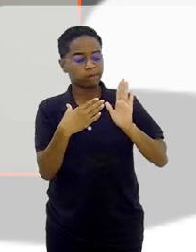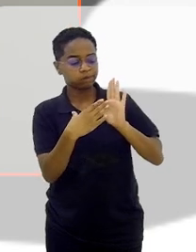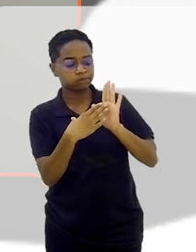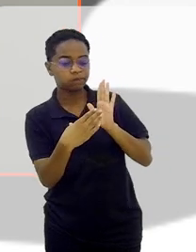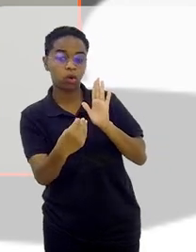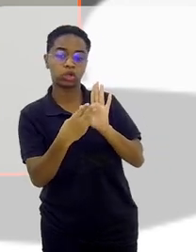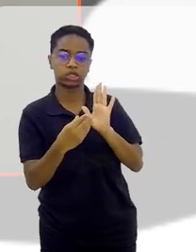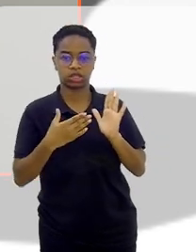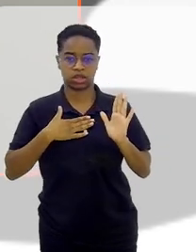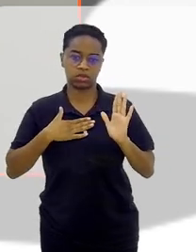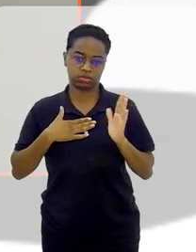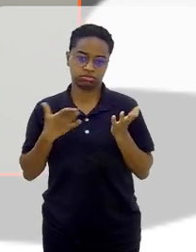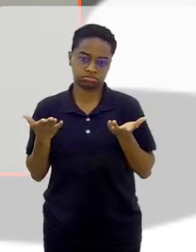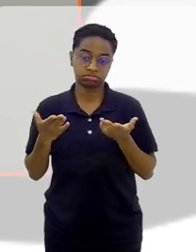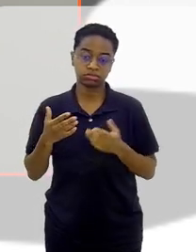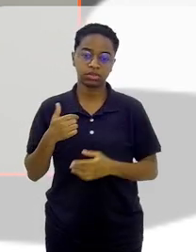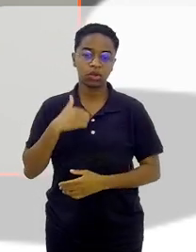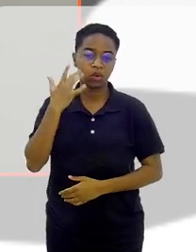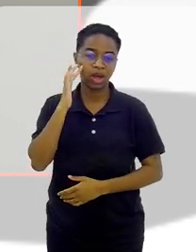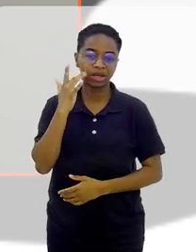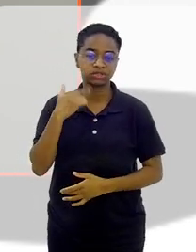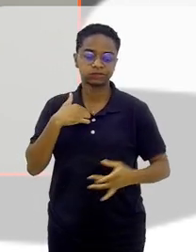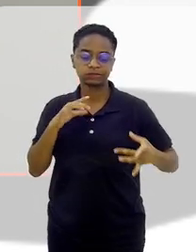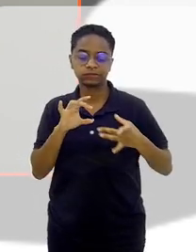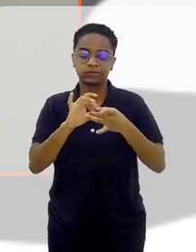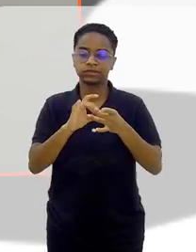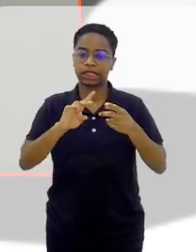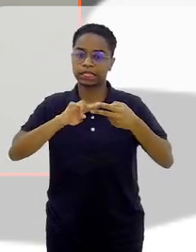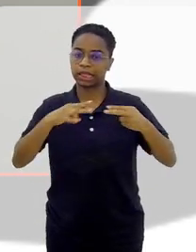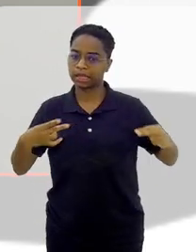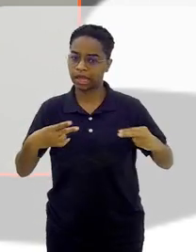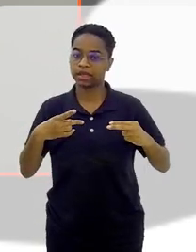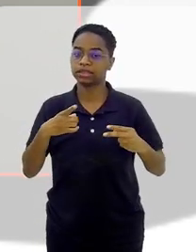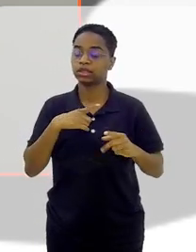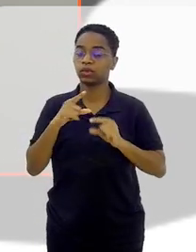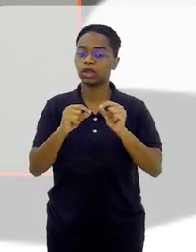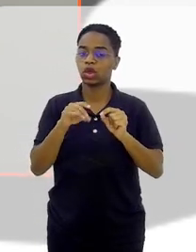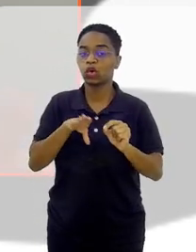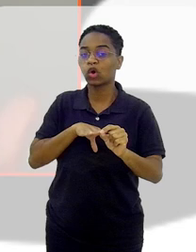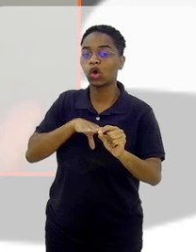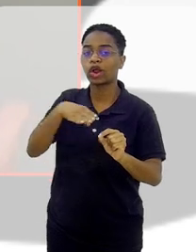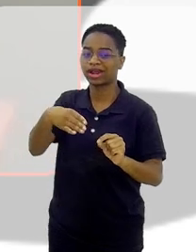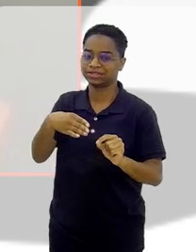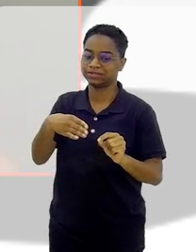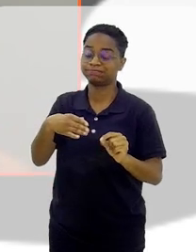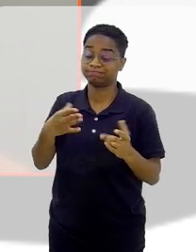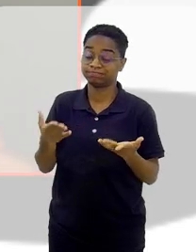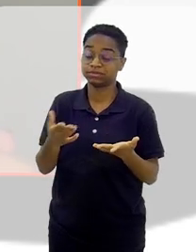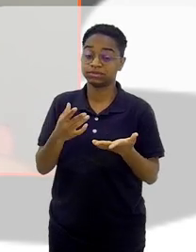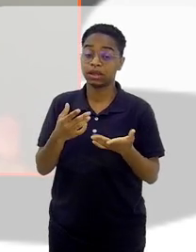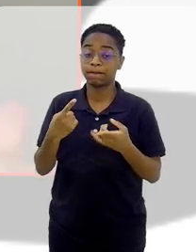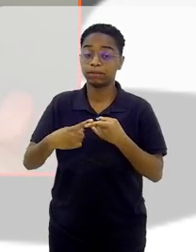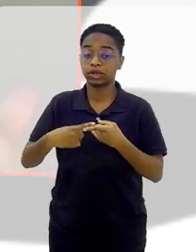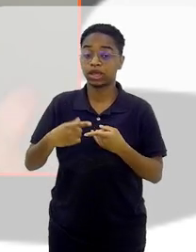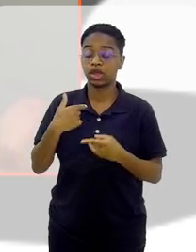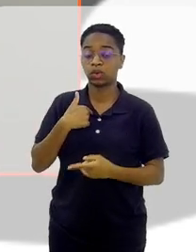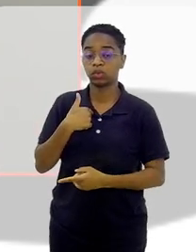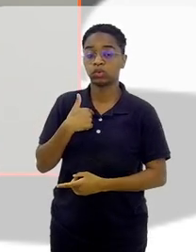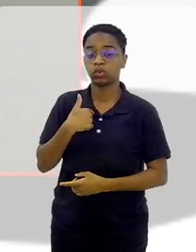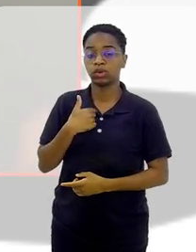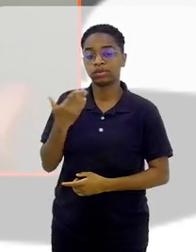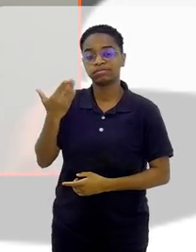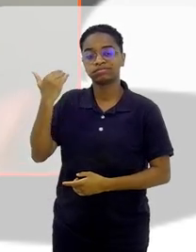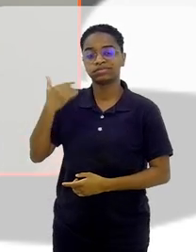E eu acho que eu trago um pouco isso no DNA, né? Essa coragem, né? Coragem, por exemplo, de ter sido uma menina que com